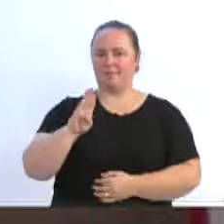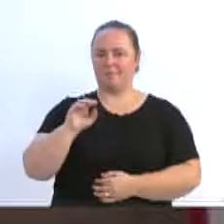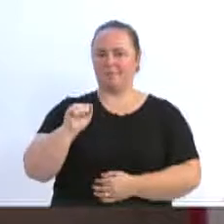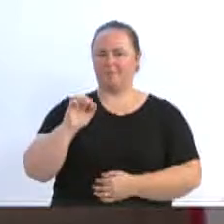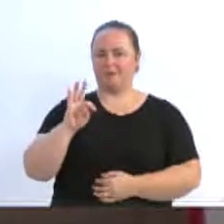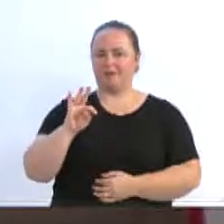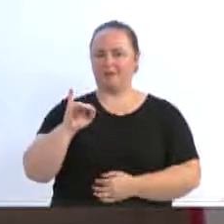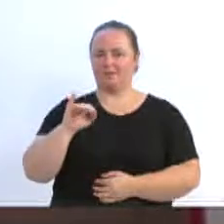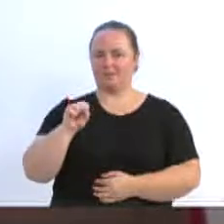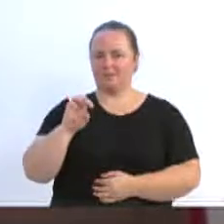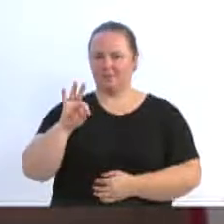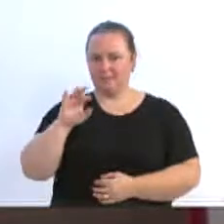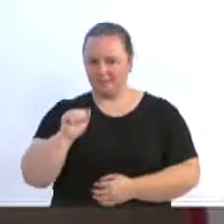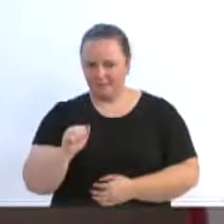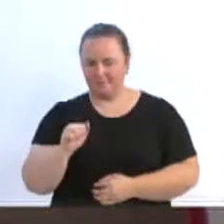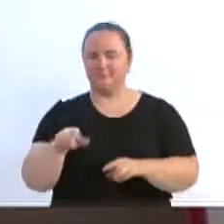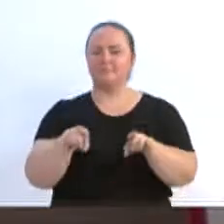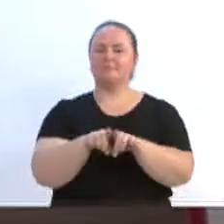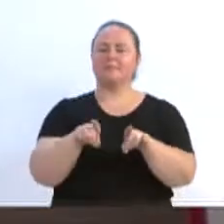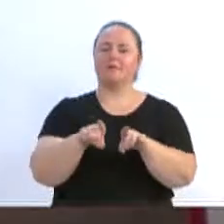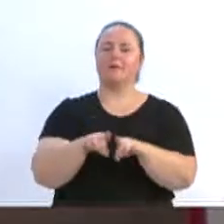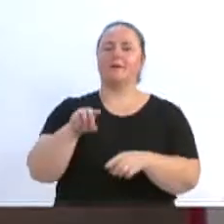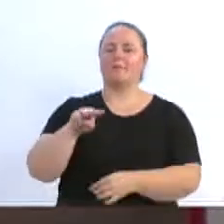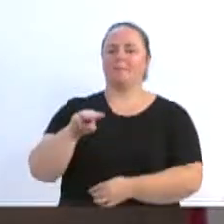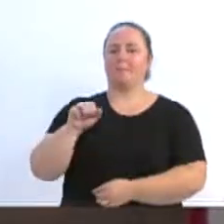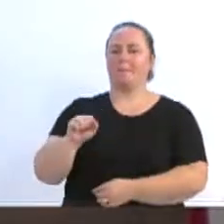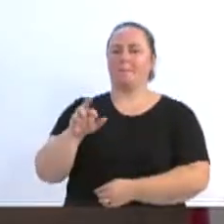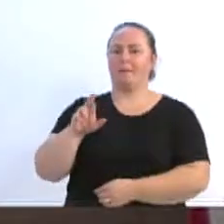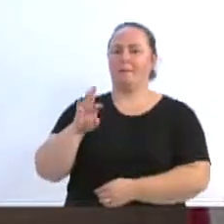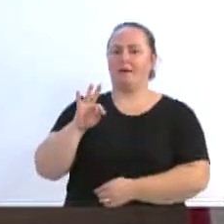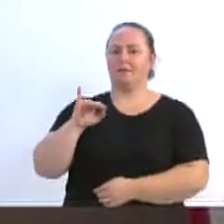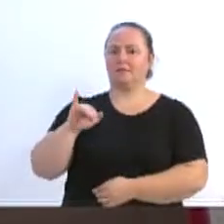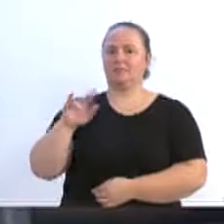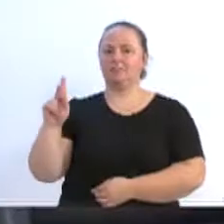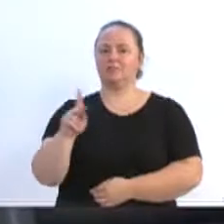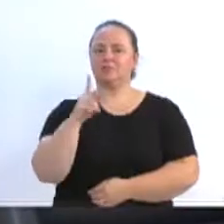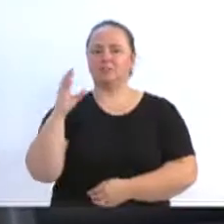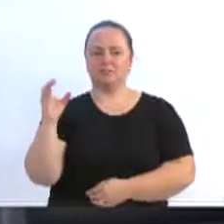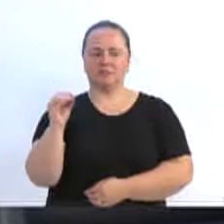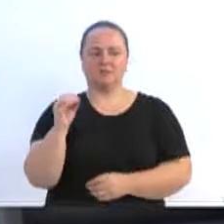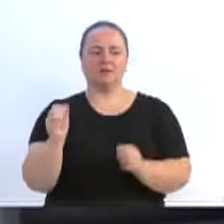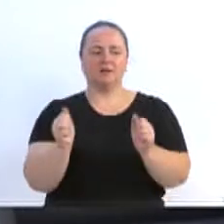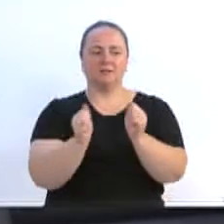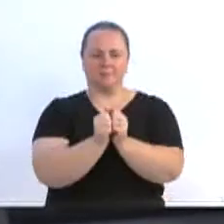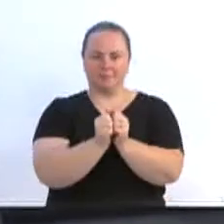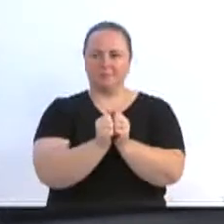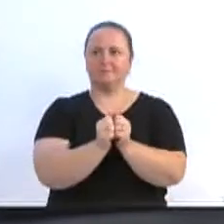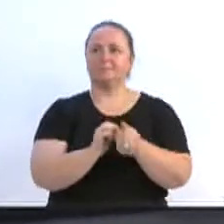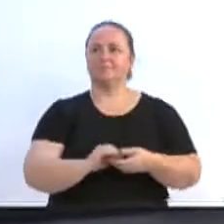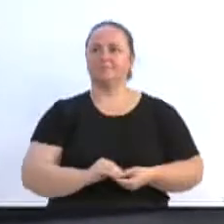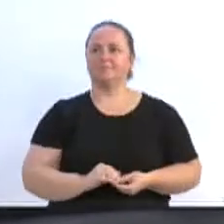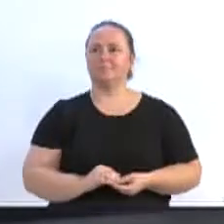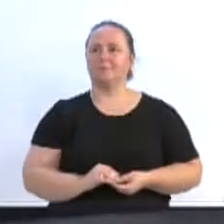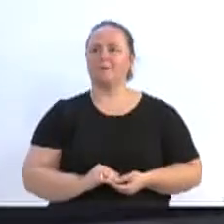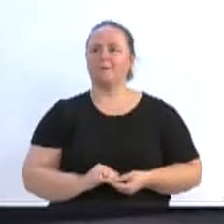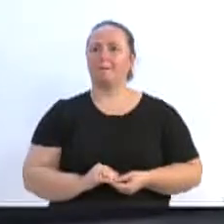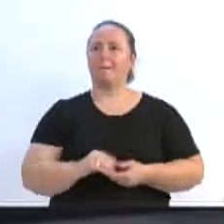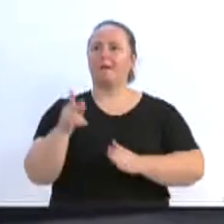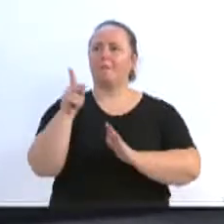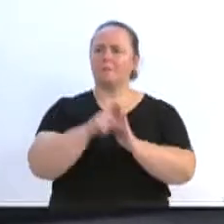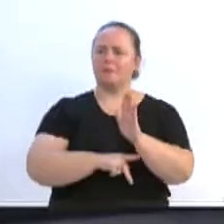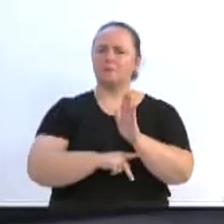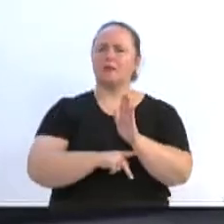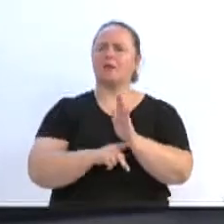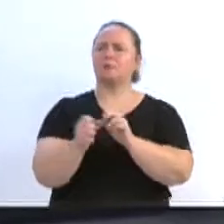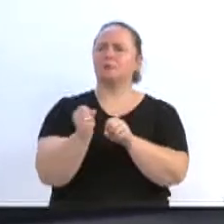o Sargento Glenn Martinho, que está presente nessa casa, sempre acompanhando os trabalhos e os projetos que andam por essa casa. muito importante